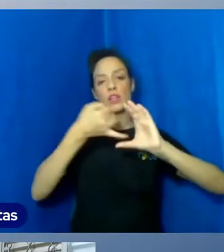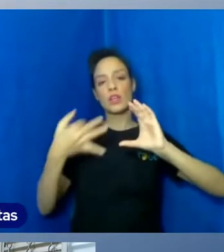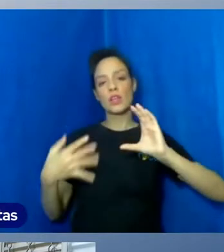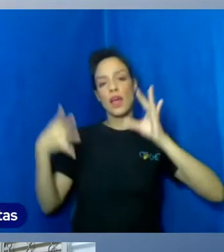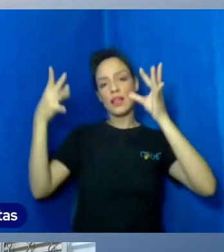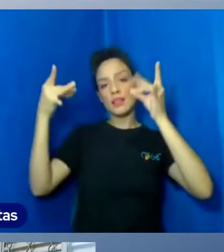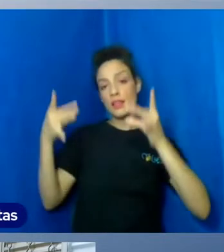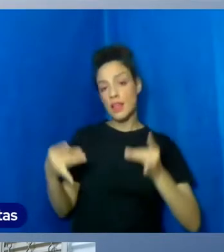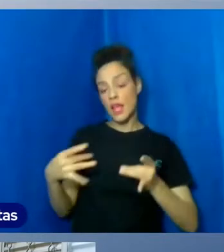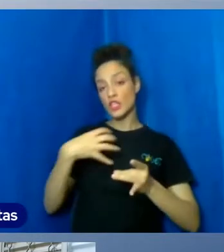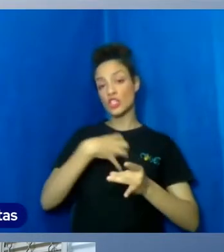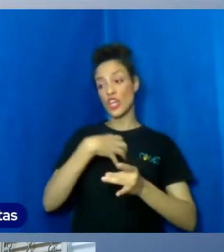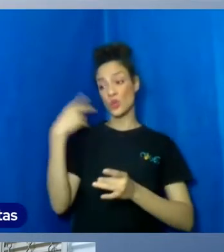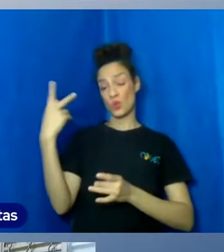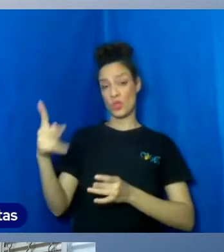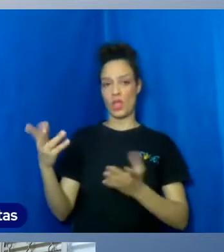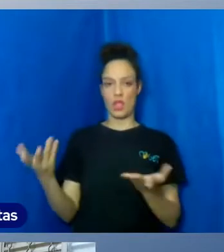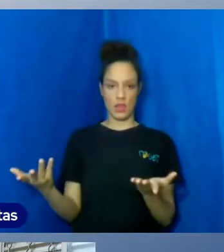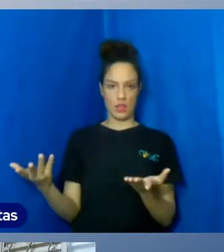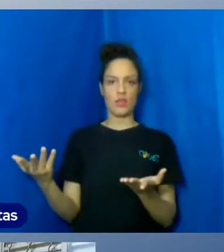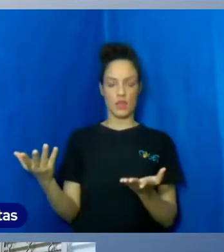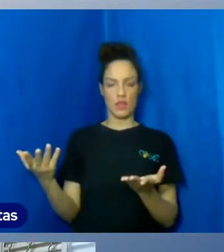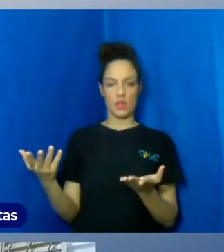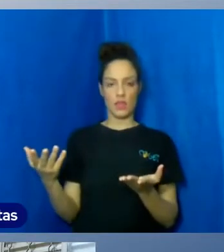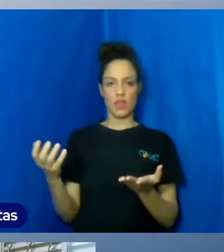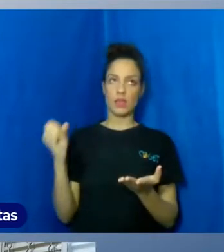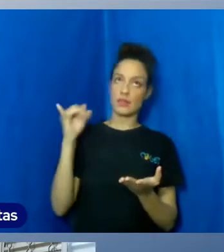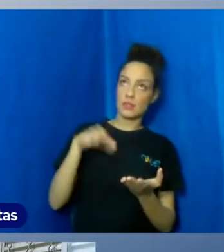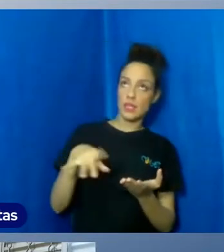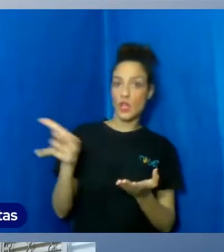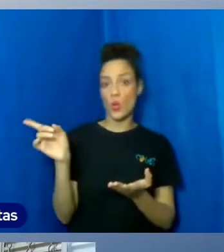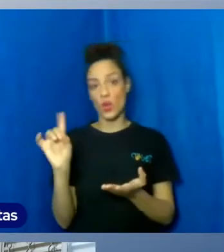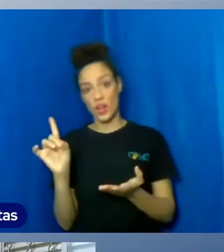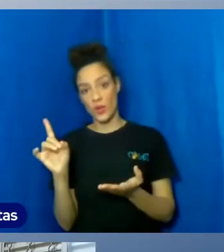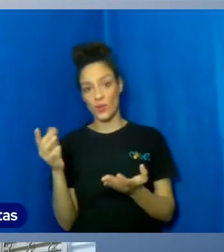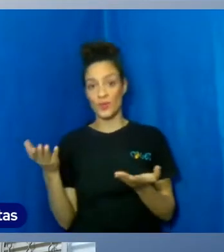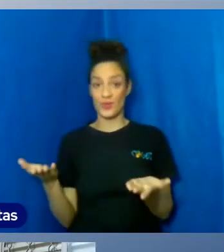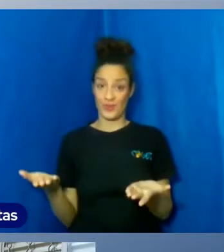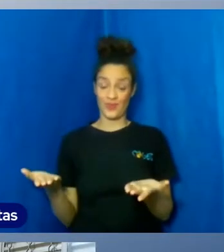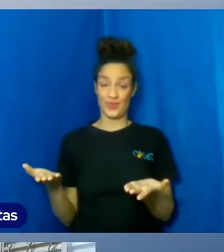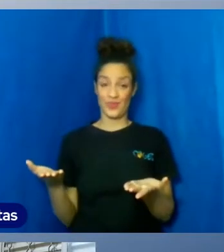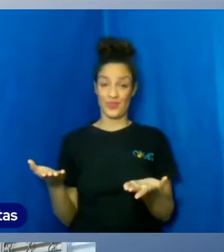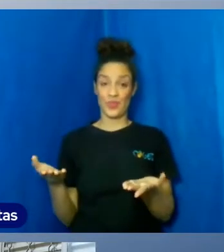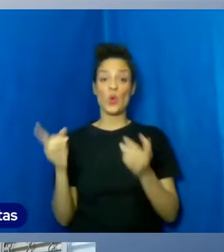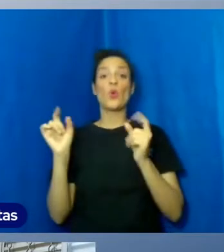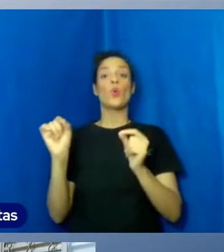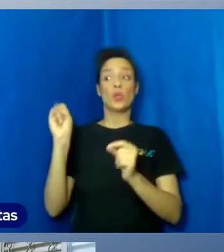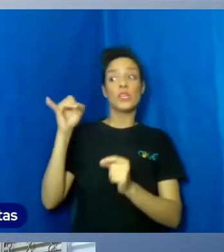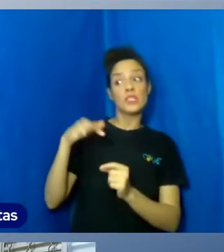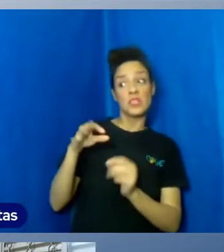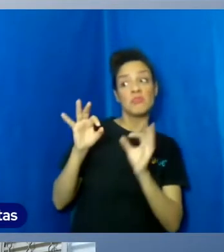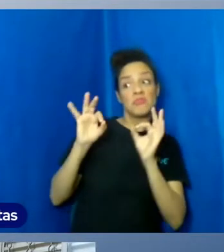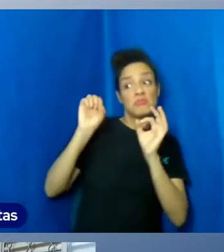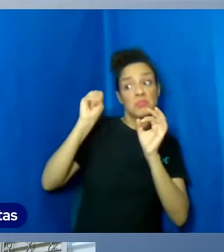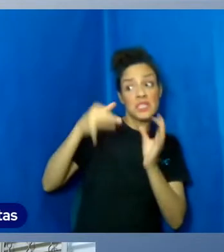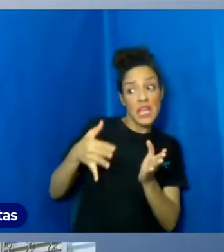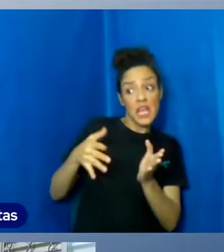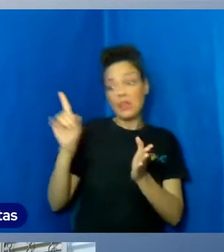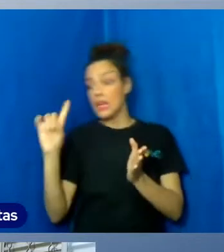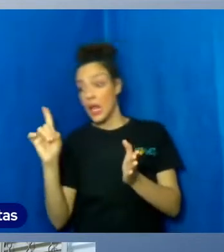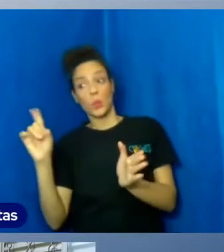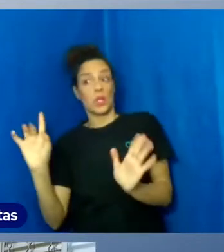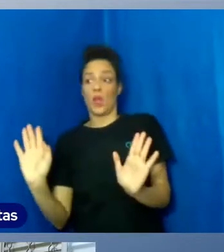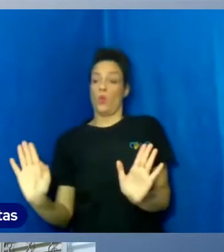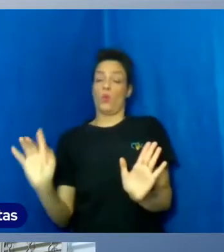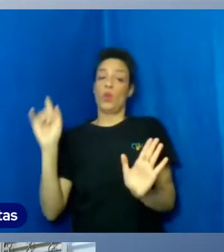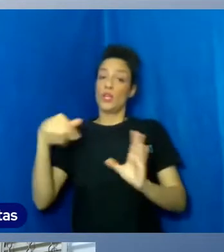como ela é, ou o que ela não é, ou o que é, ou o que não é. O que é, é, e o que não é, não é. É essa que